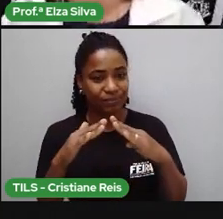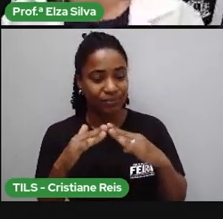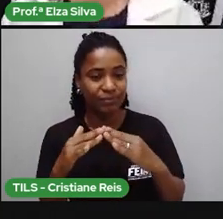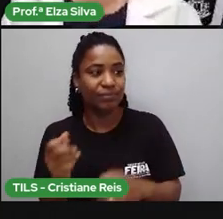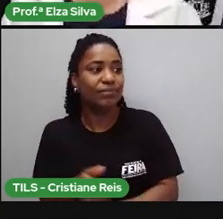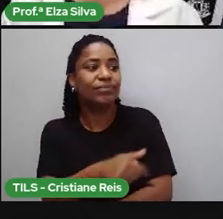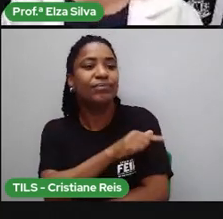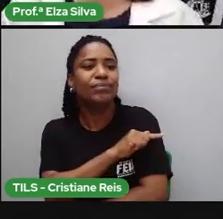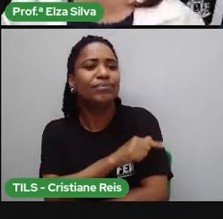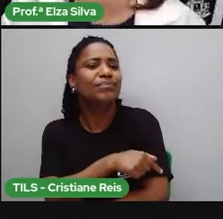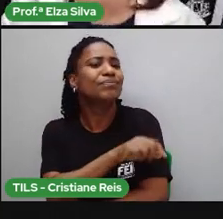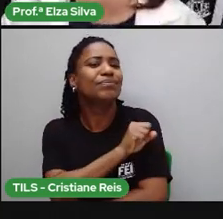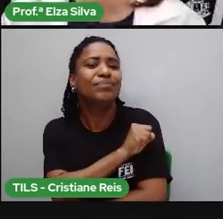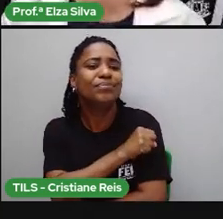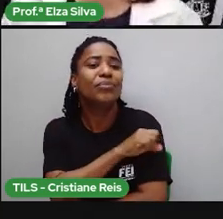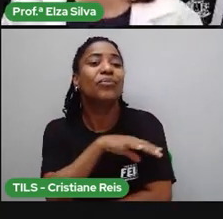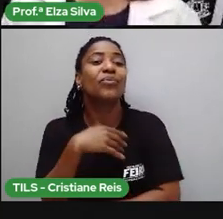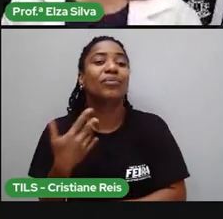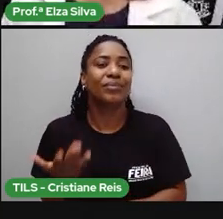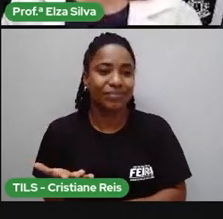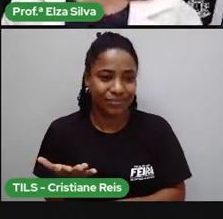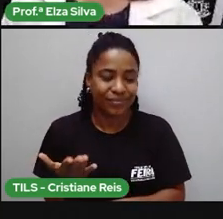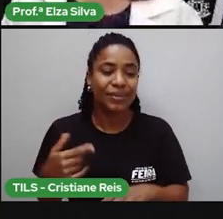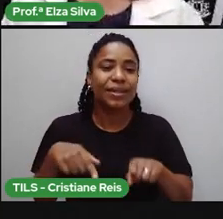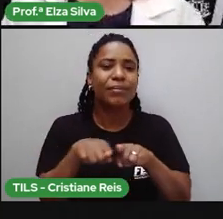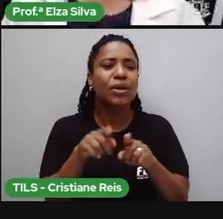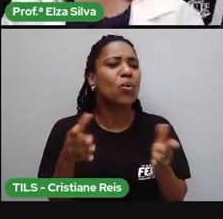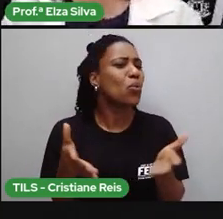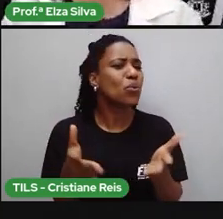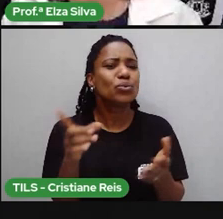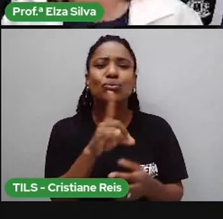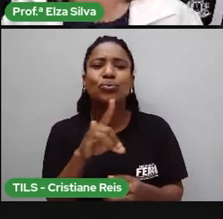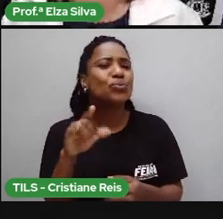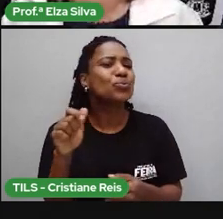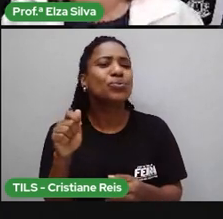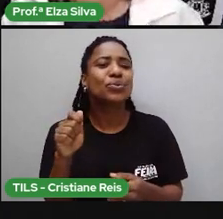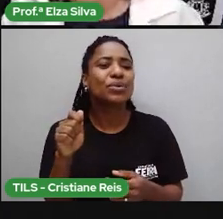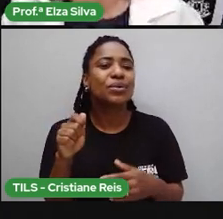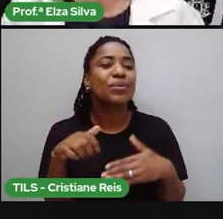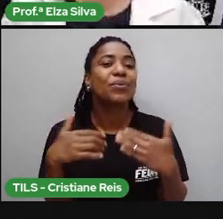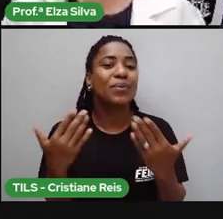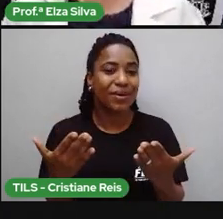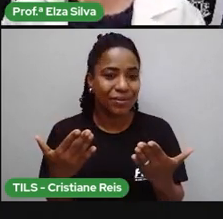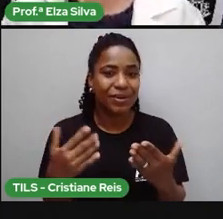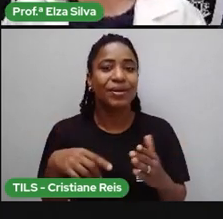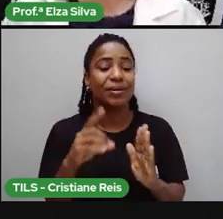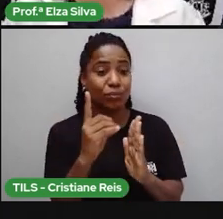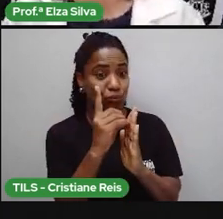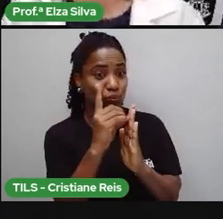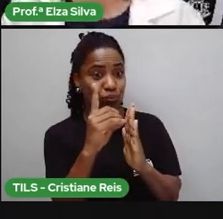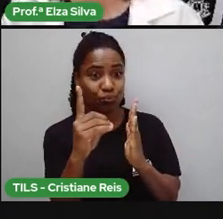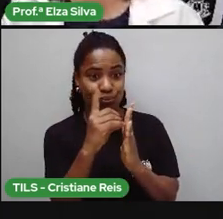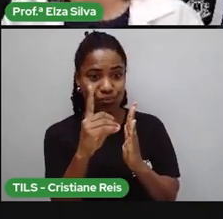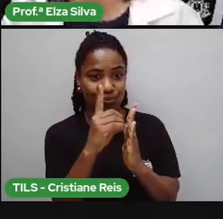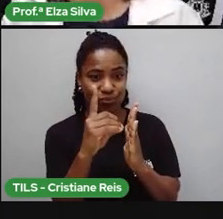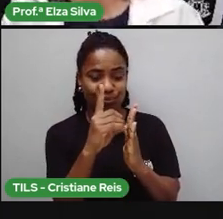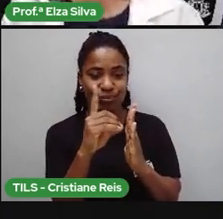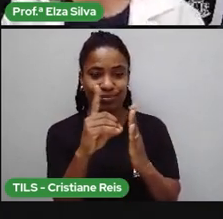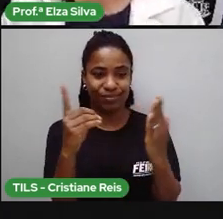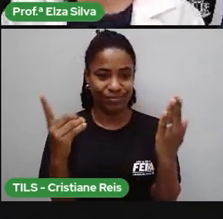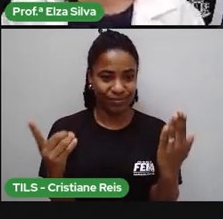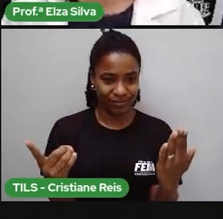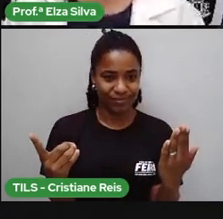você estuda, a data da aula de hoje. E depois o título, diário de registro das aulas da semana